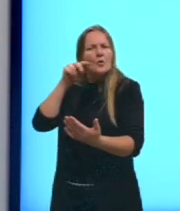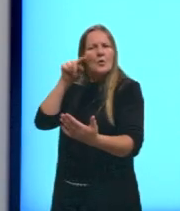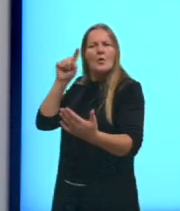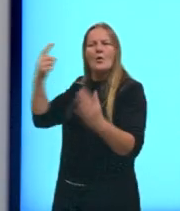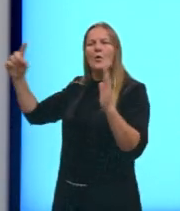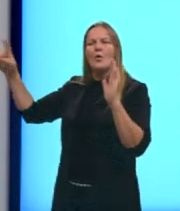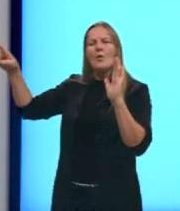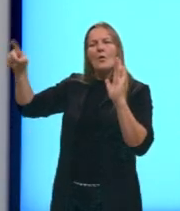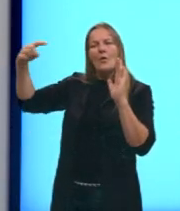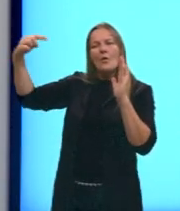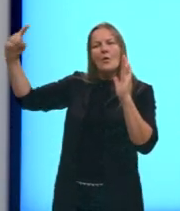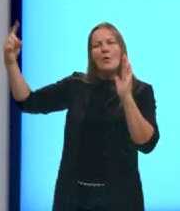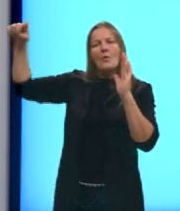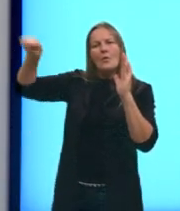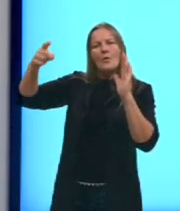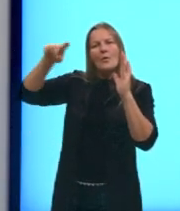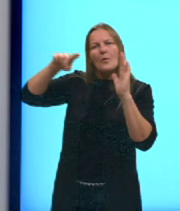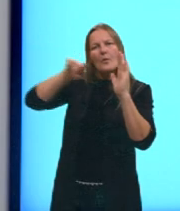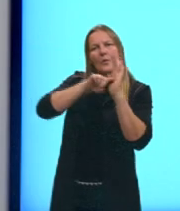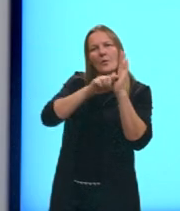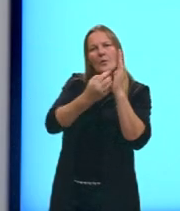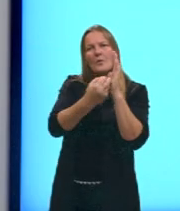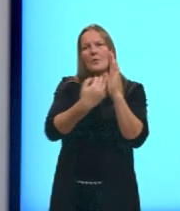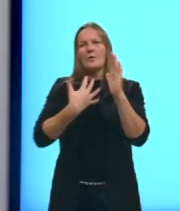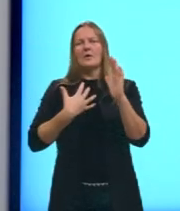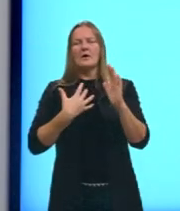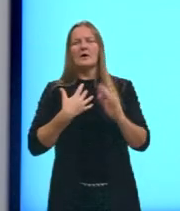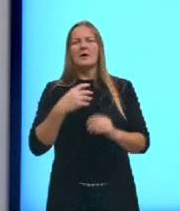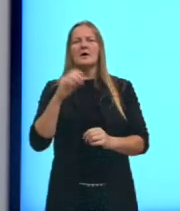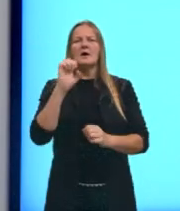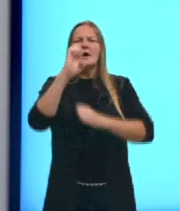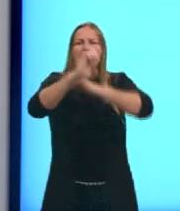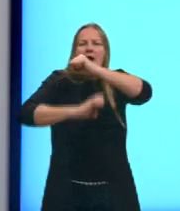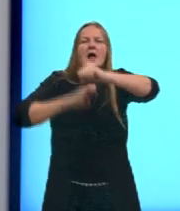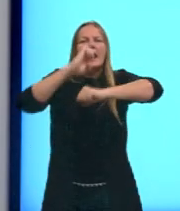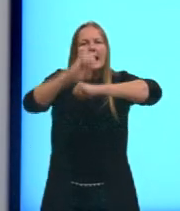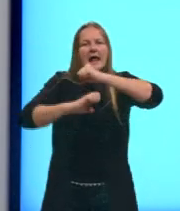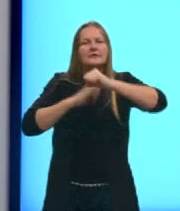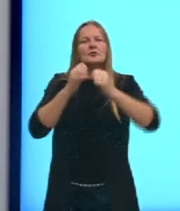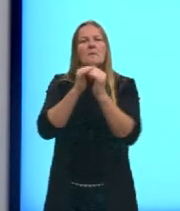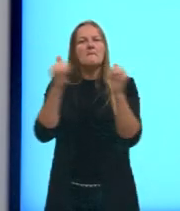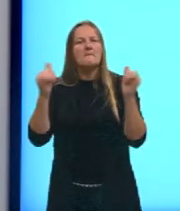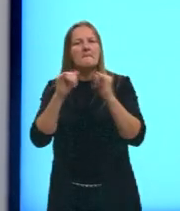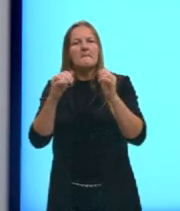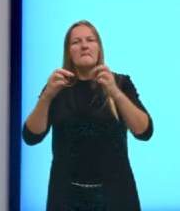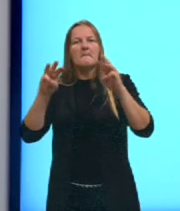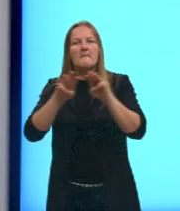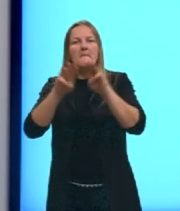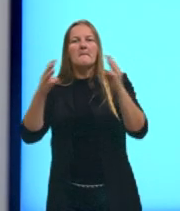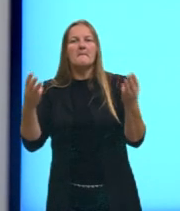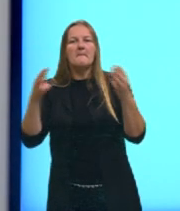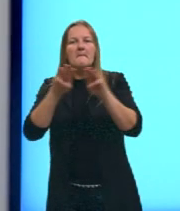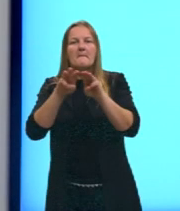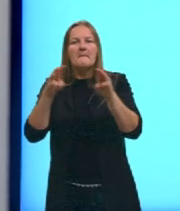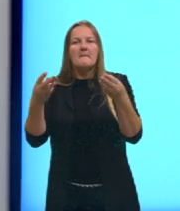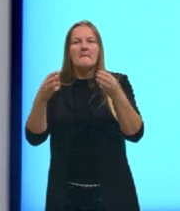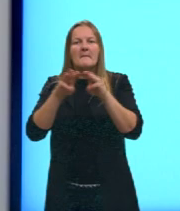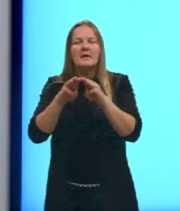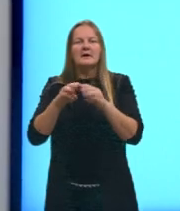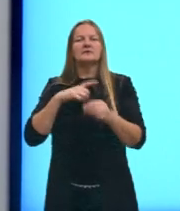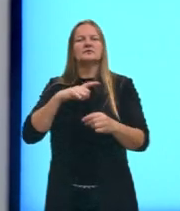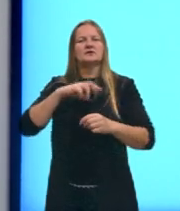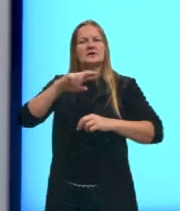espectro eletromagnético, tá, gurizada? São ondas desde rádio até ultravioleta e